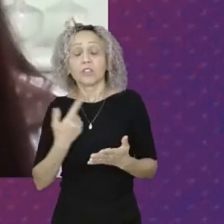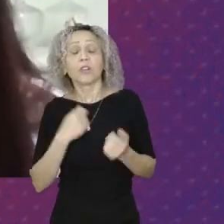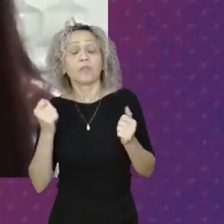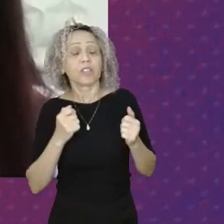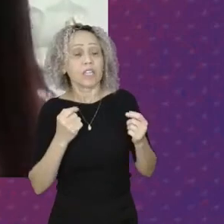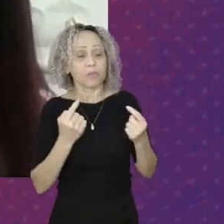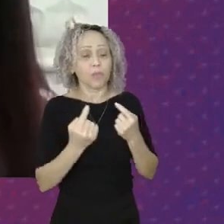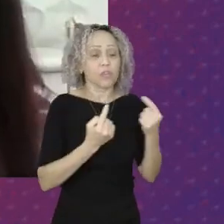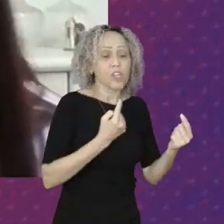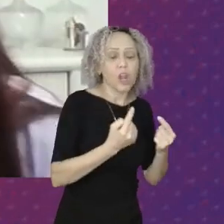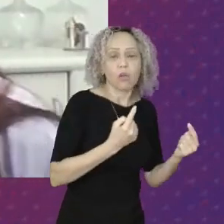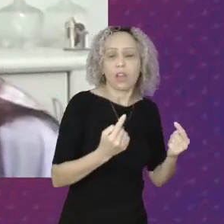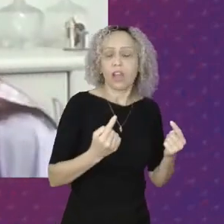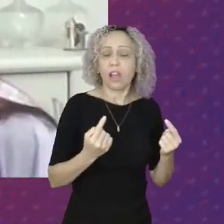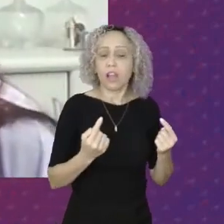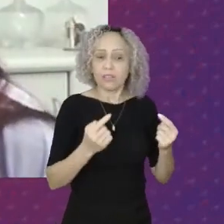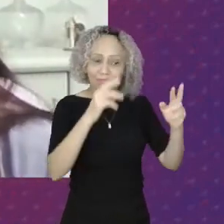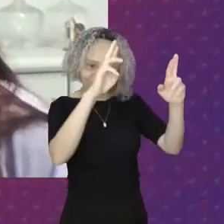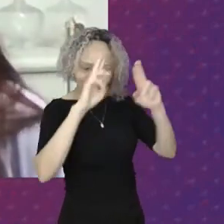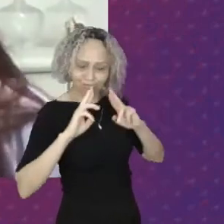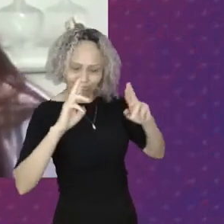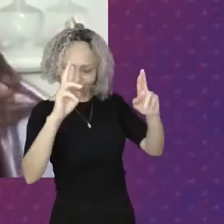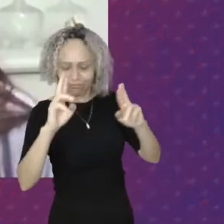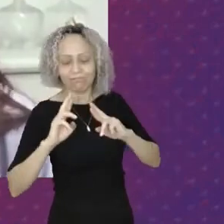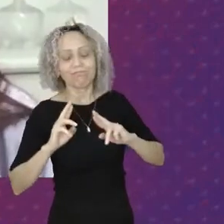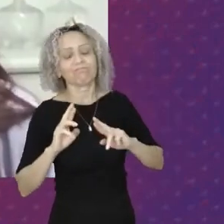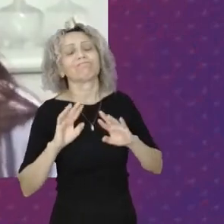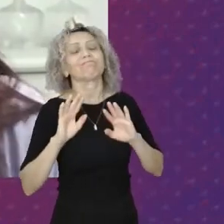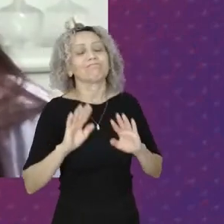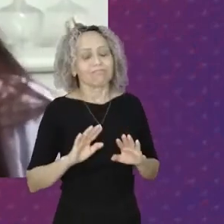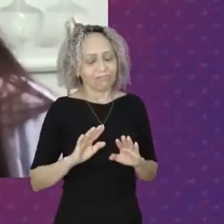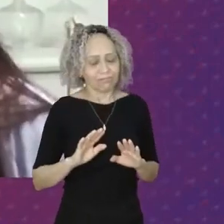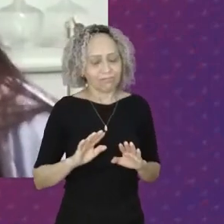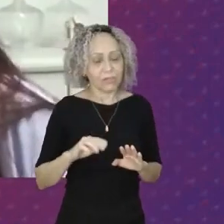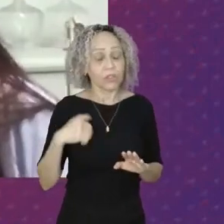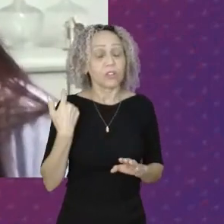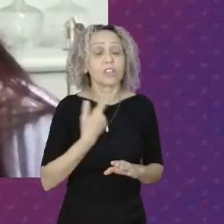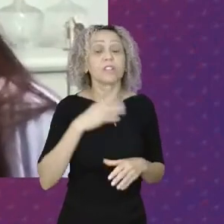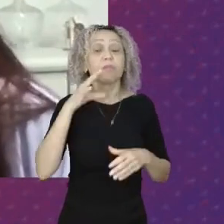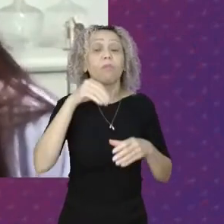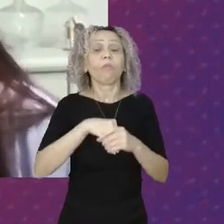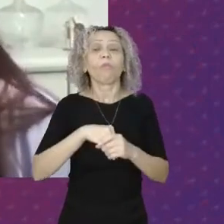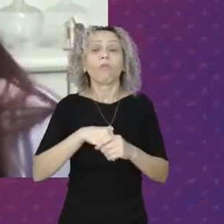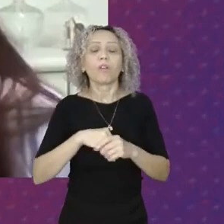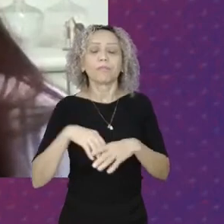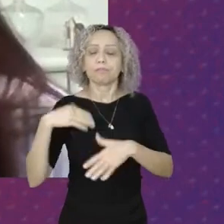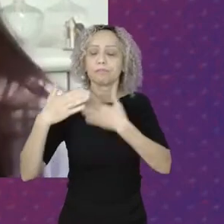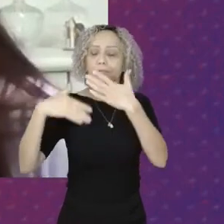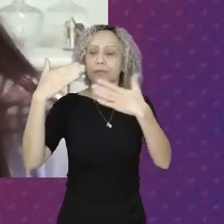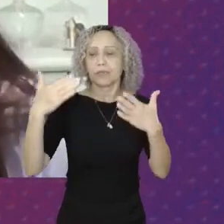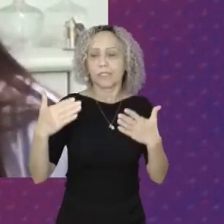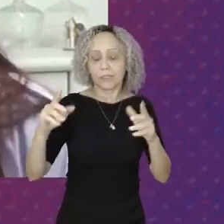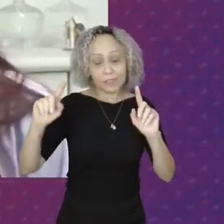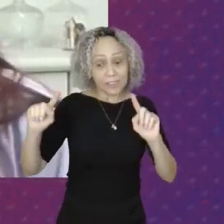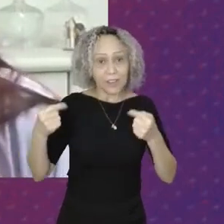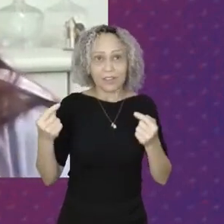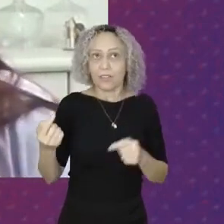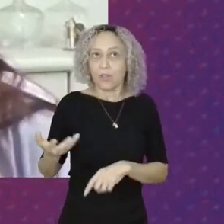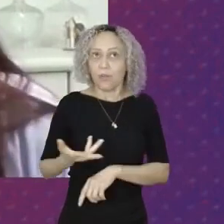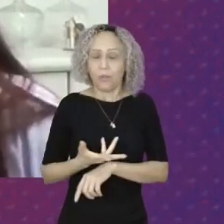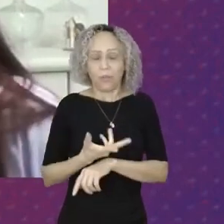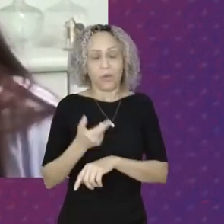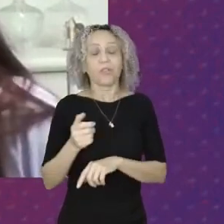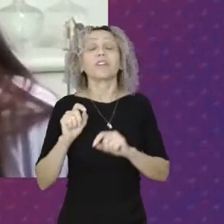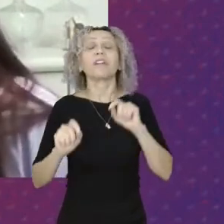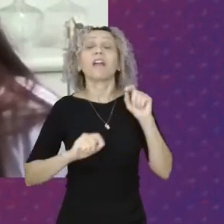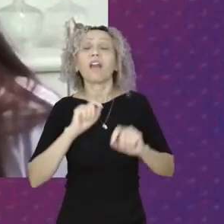Respeitadas Que a gente Está nesse processo De desafio bom Que é A